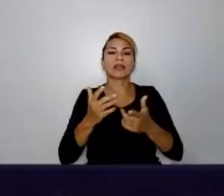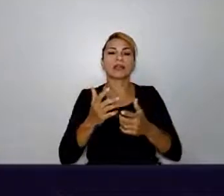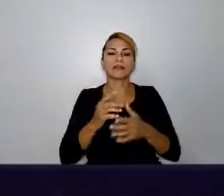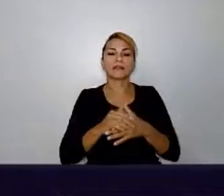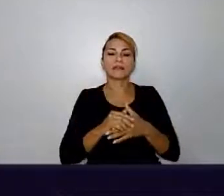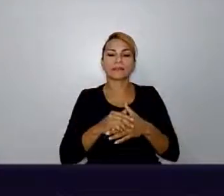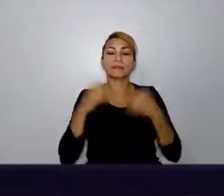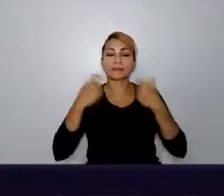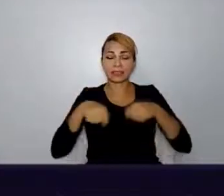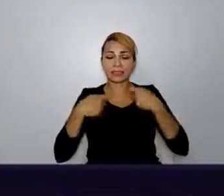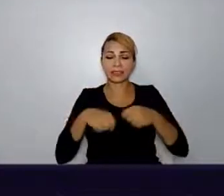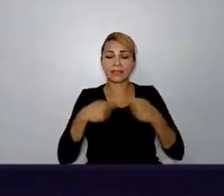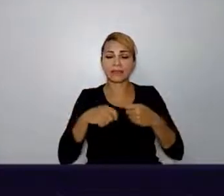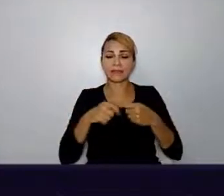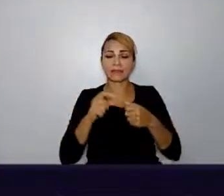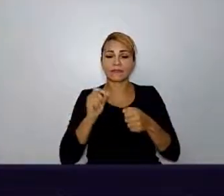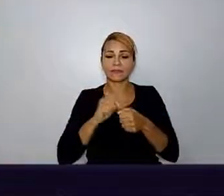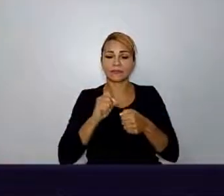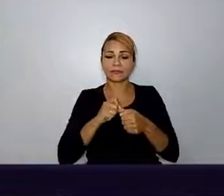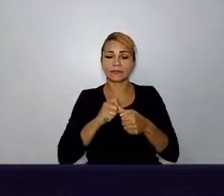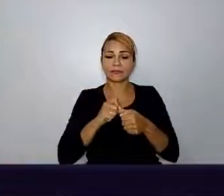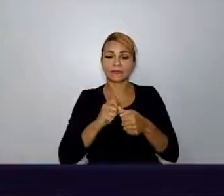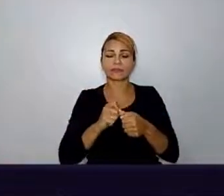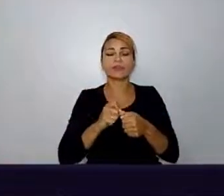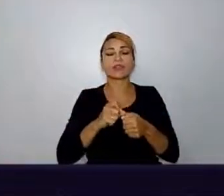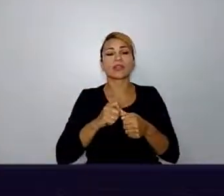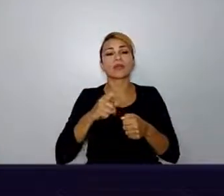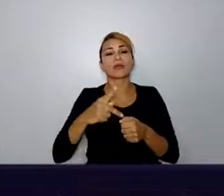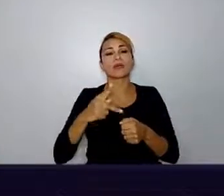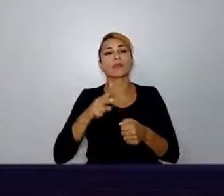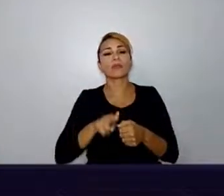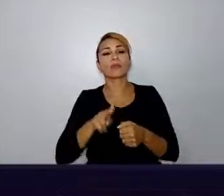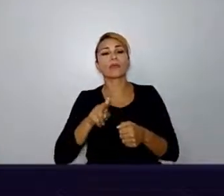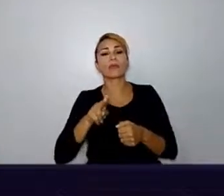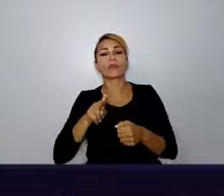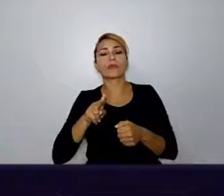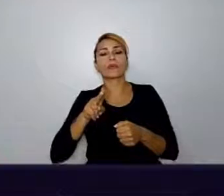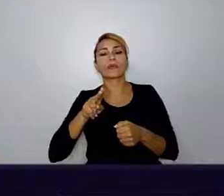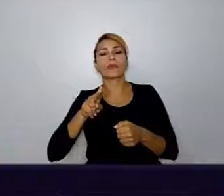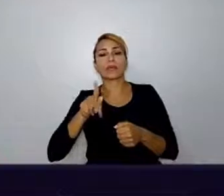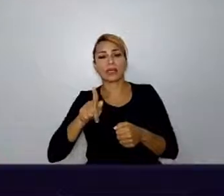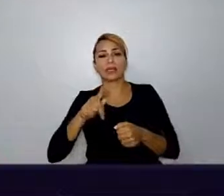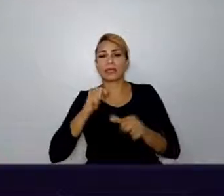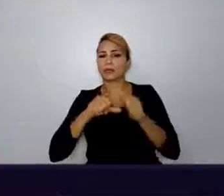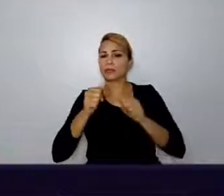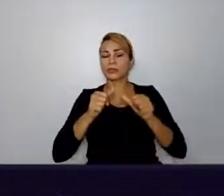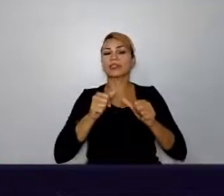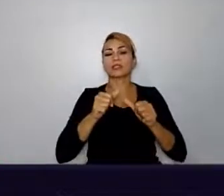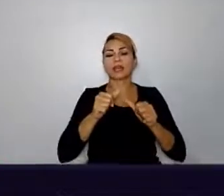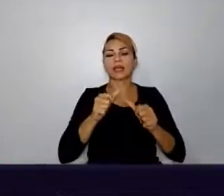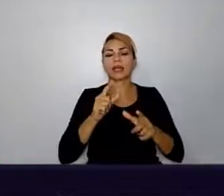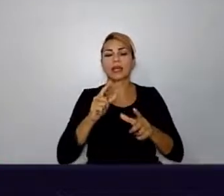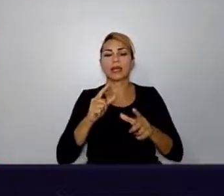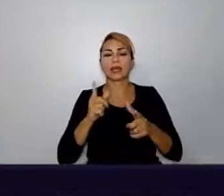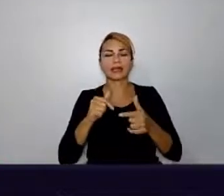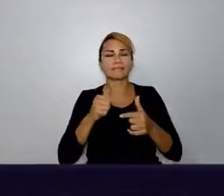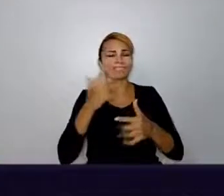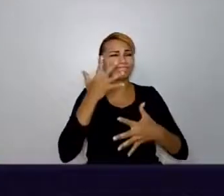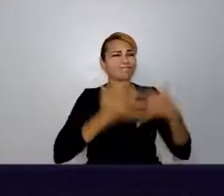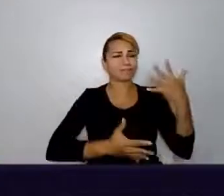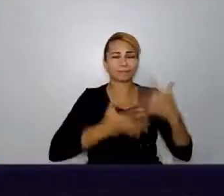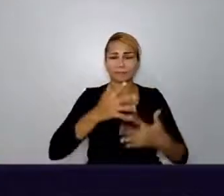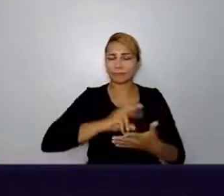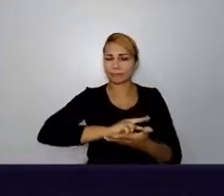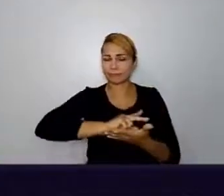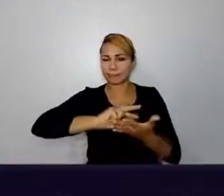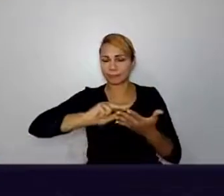fazer um pool das alterações, e depois puxar. Aí, no que eu fiz esse pool, deu vários conflitos. E por